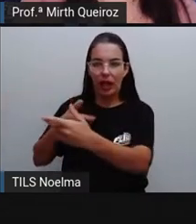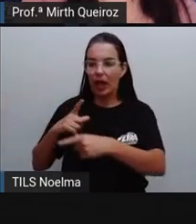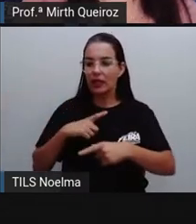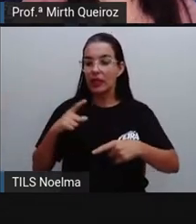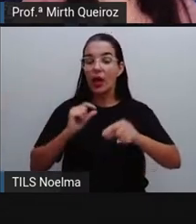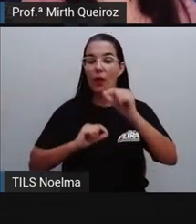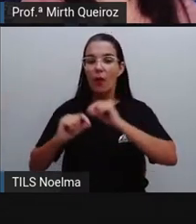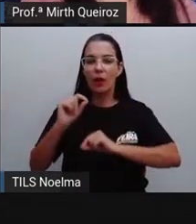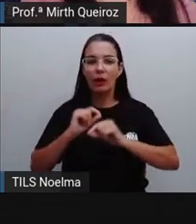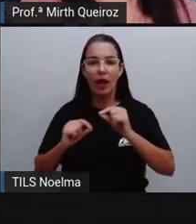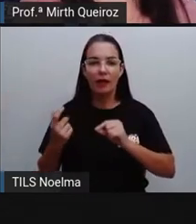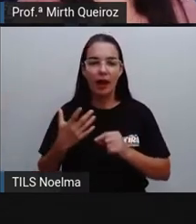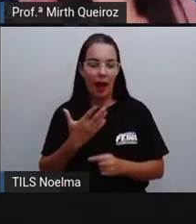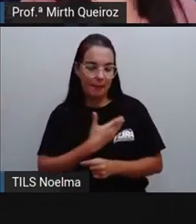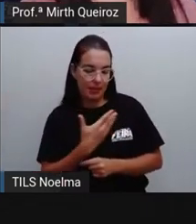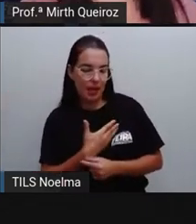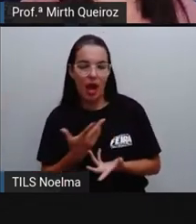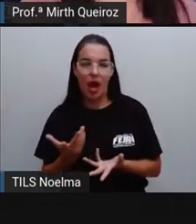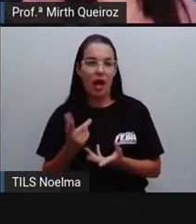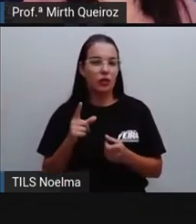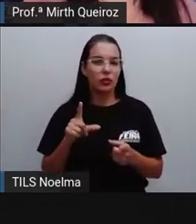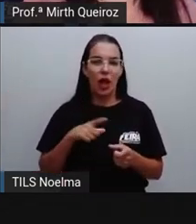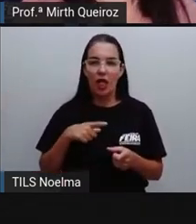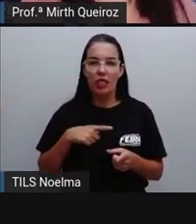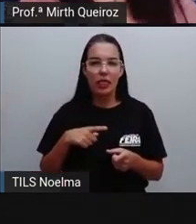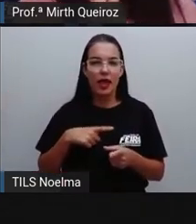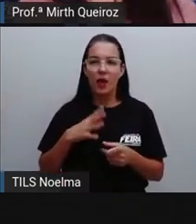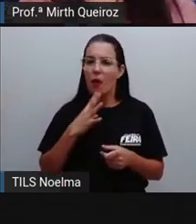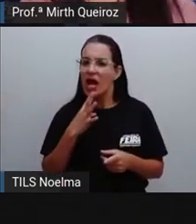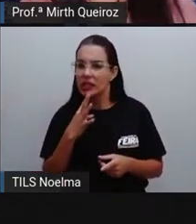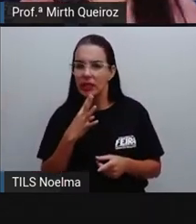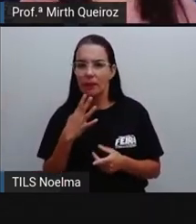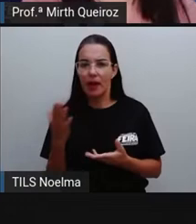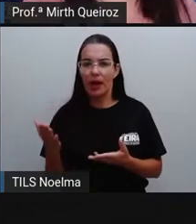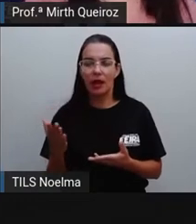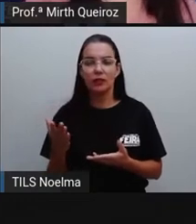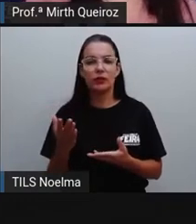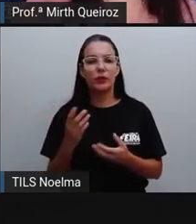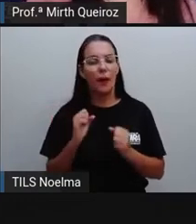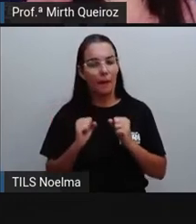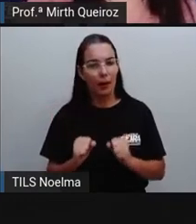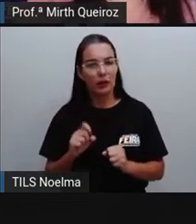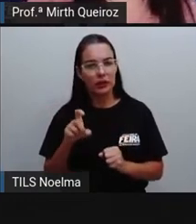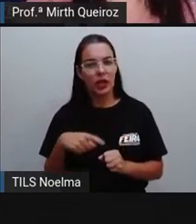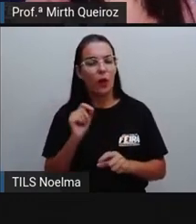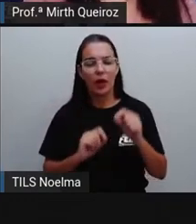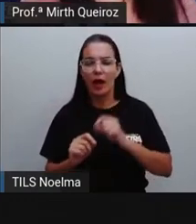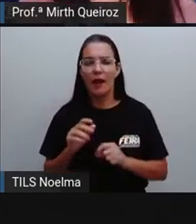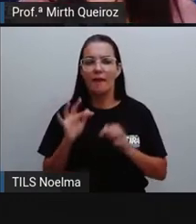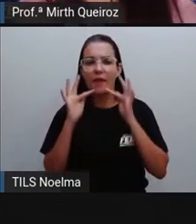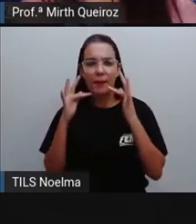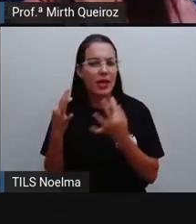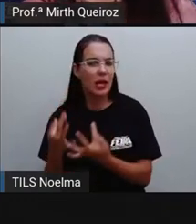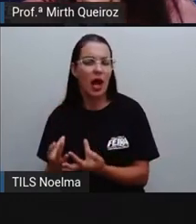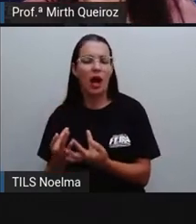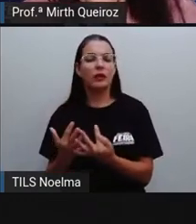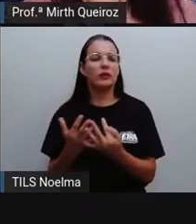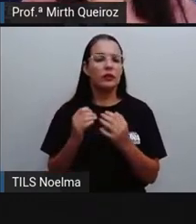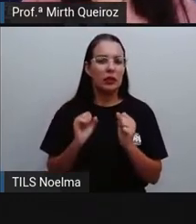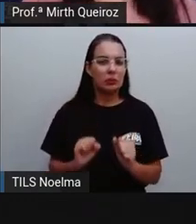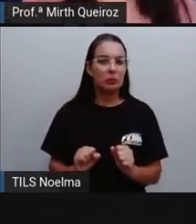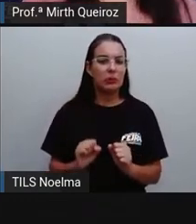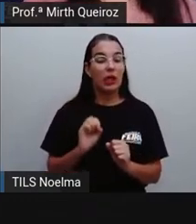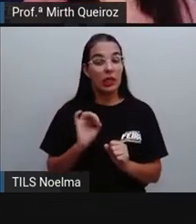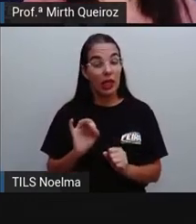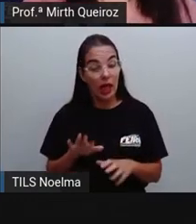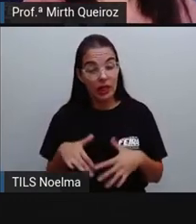um grau de intimidade. Geralmente, essa carta a gente faz para um amigo, a gente faz esse tipo de carta para um familiar, certo?